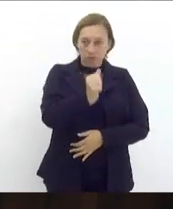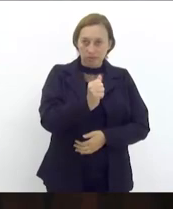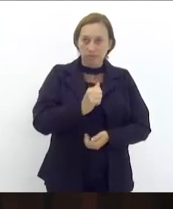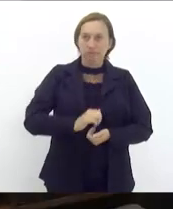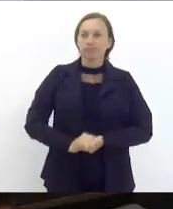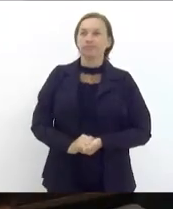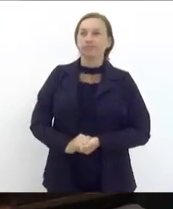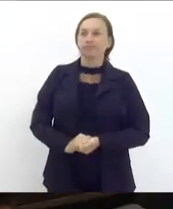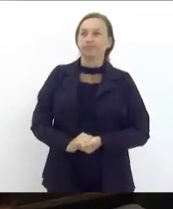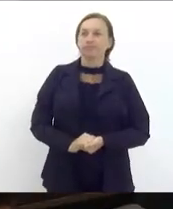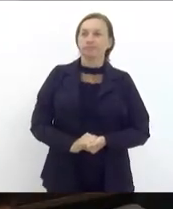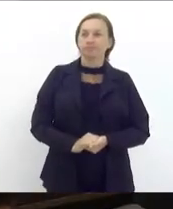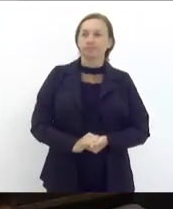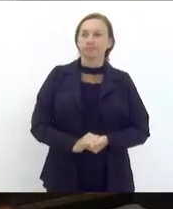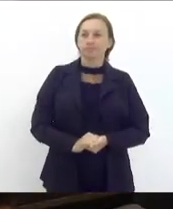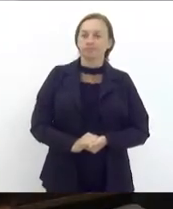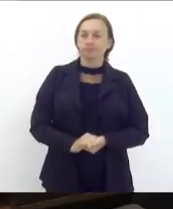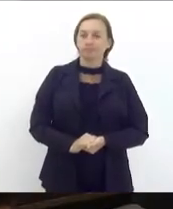Amorim.